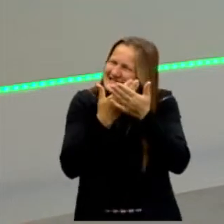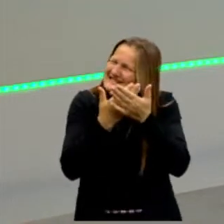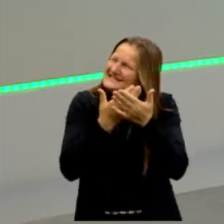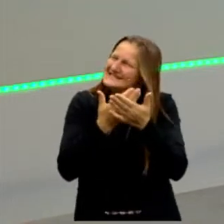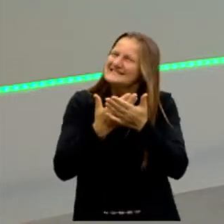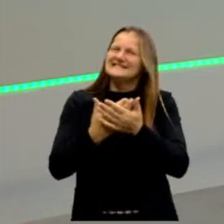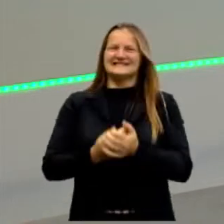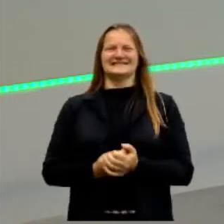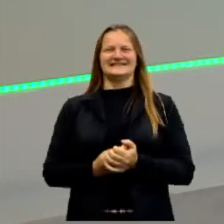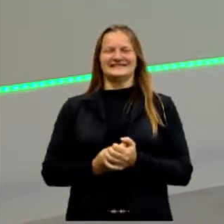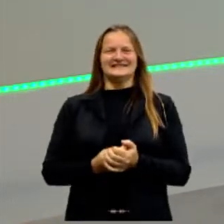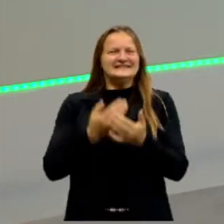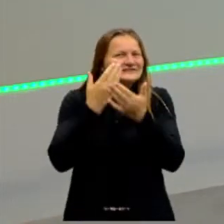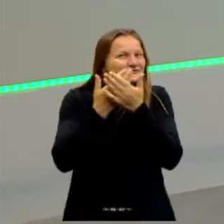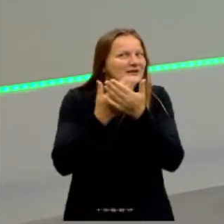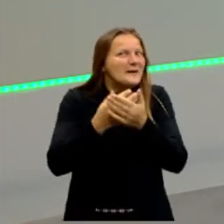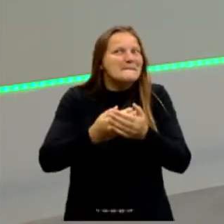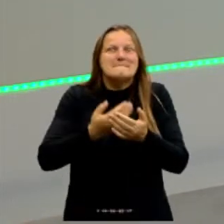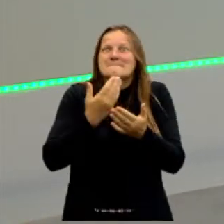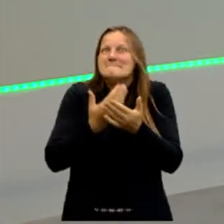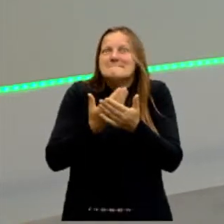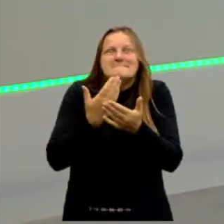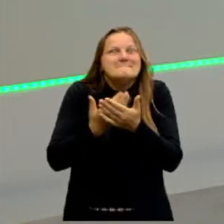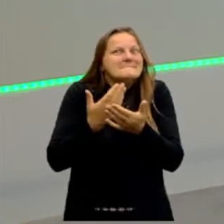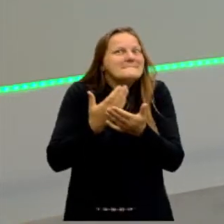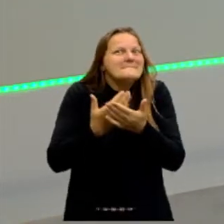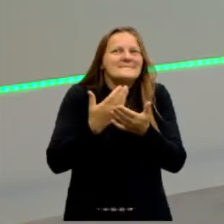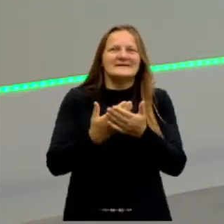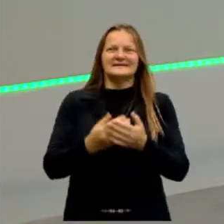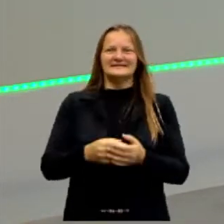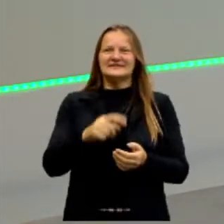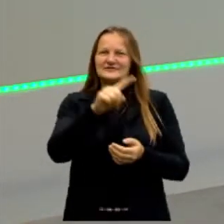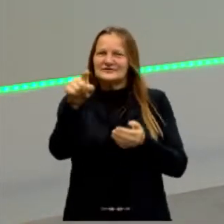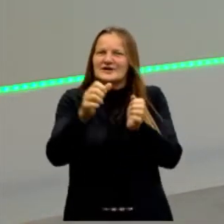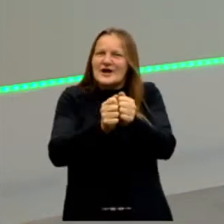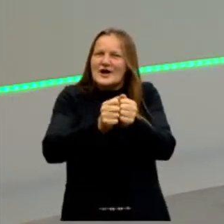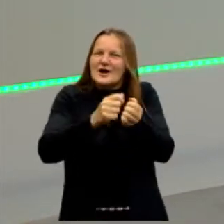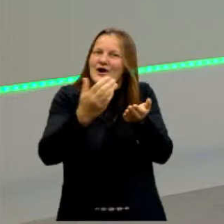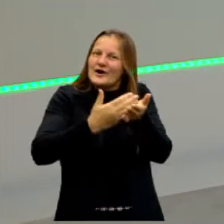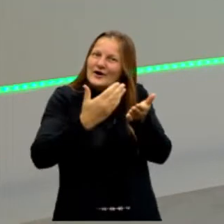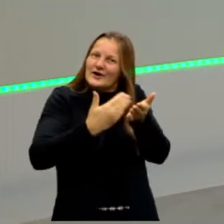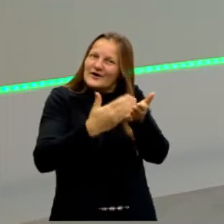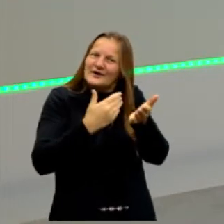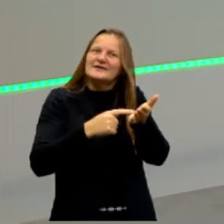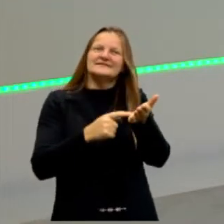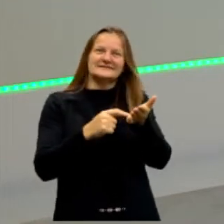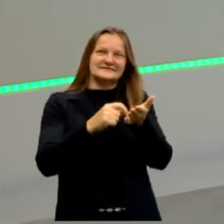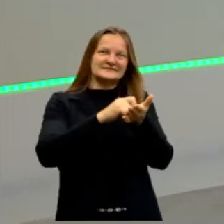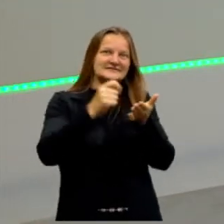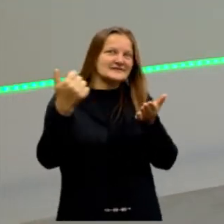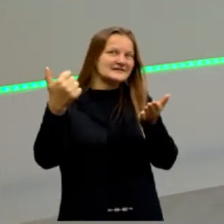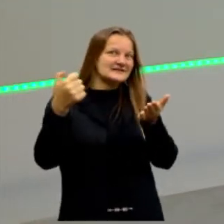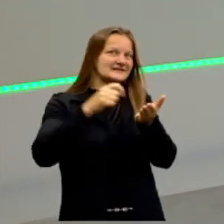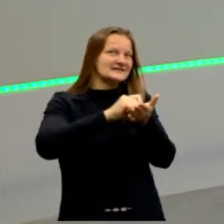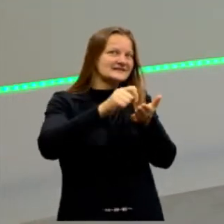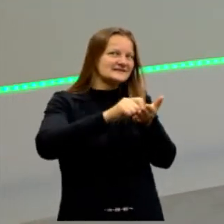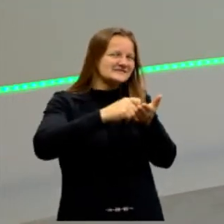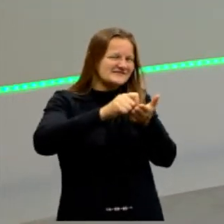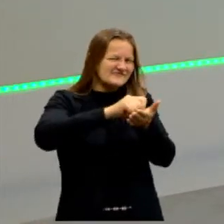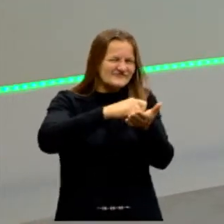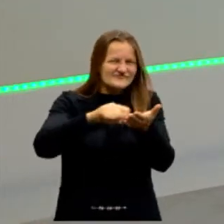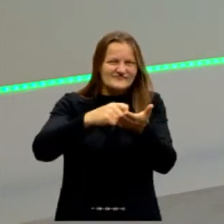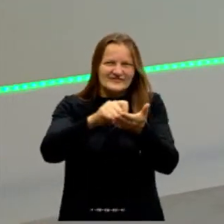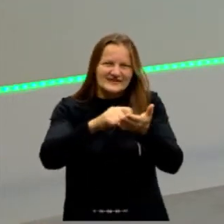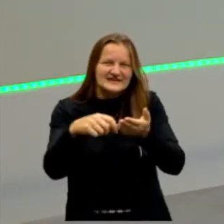estudar, galera, estudar. Já pegaram lá o caderninho, alguma coisa para rasurar, para